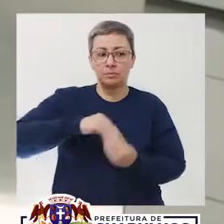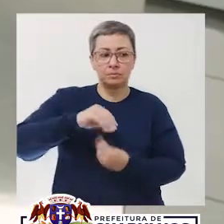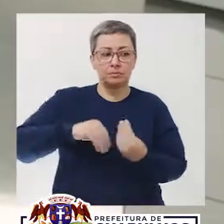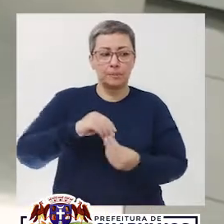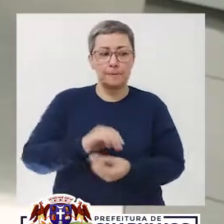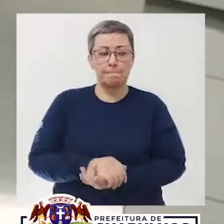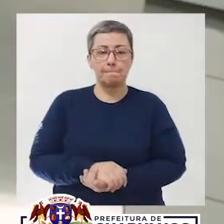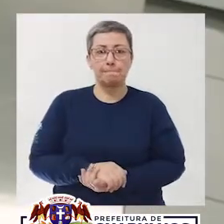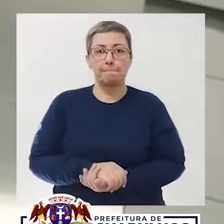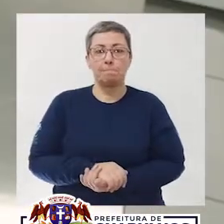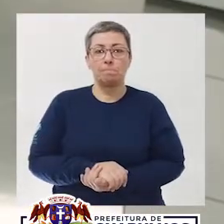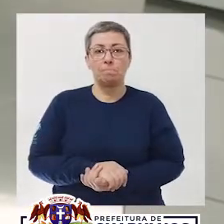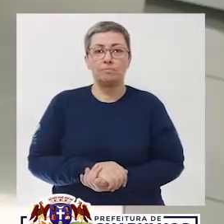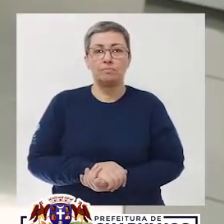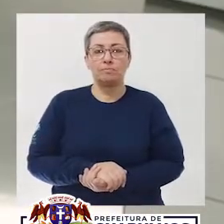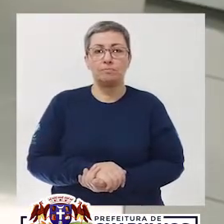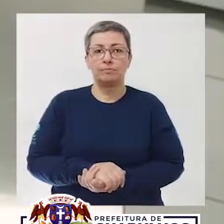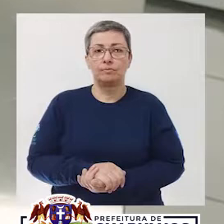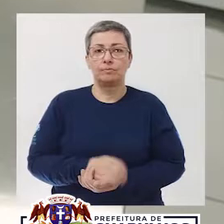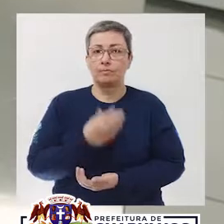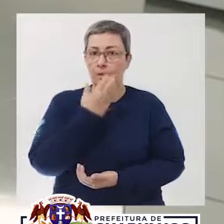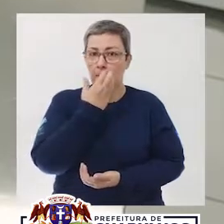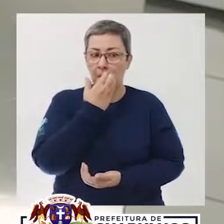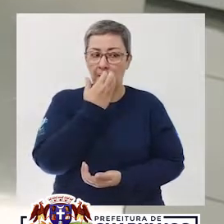Mistura tudo. Mistura Feito.